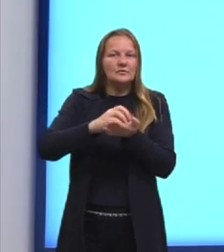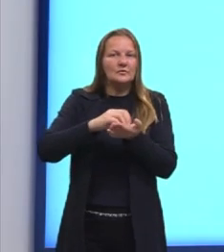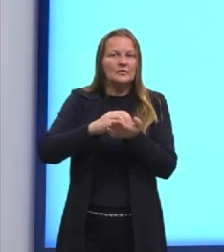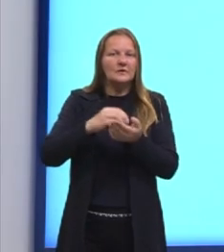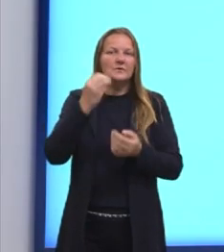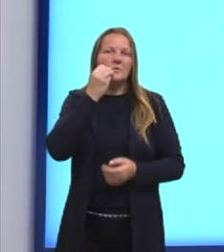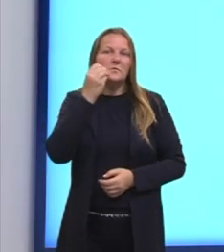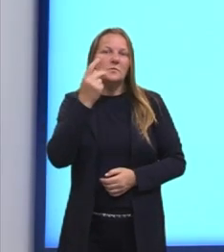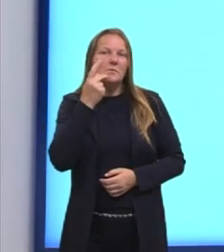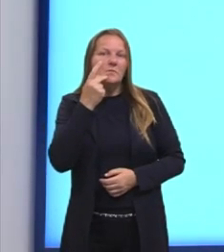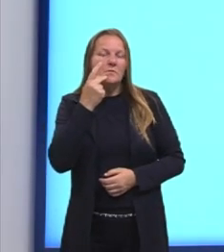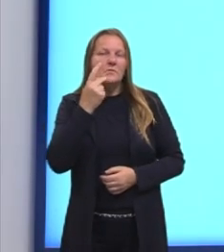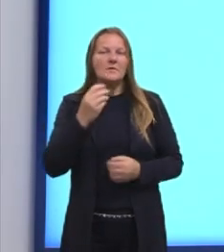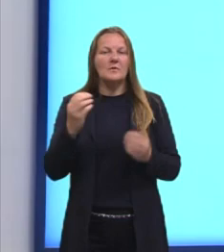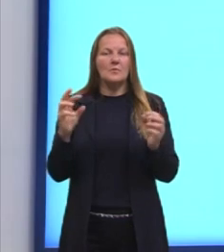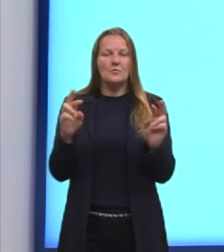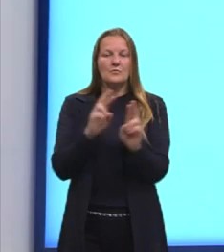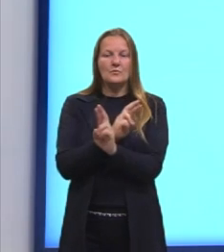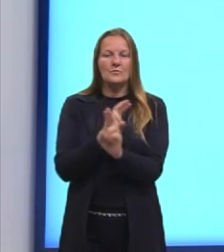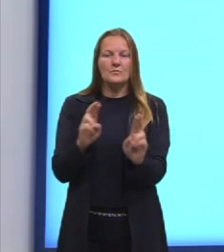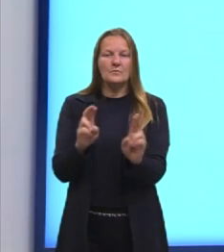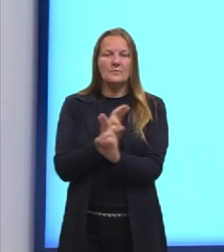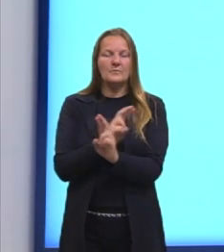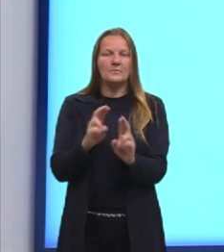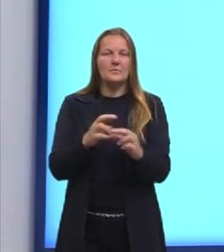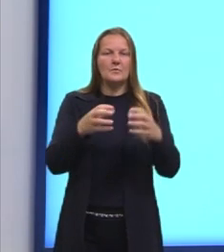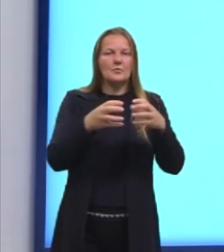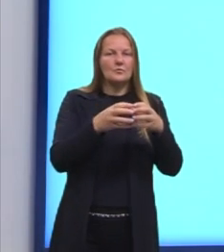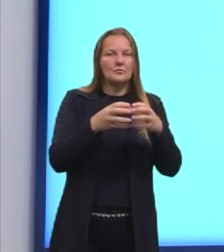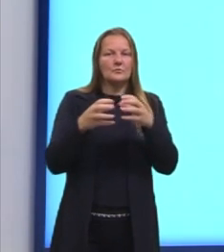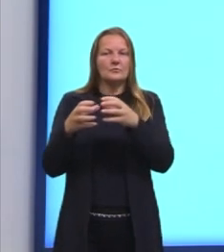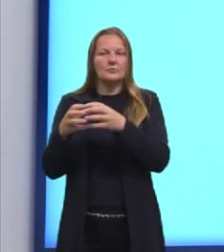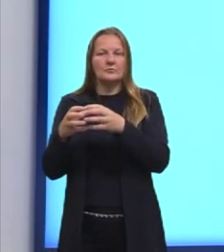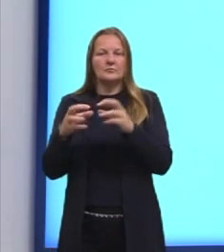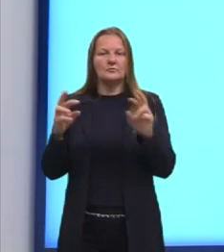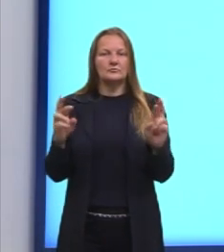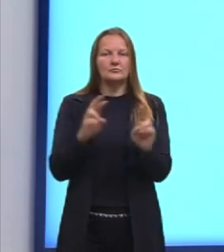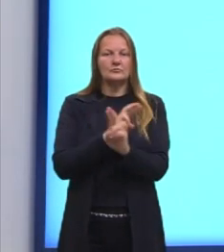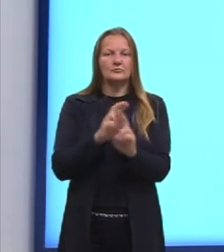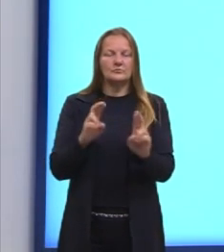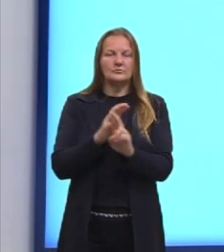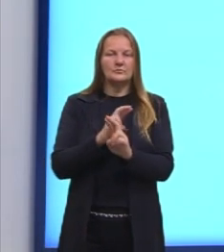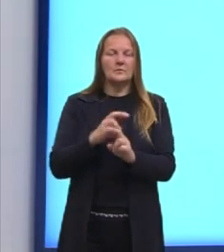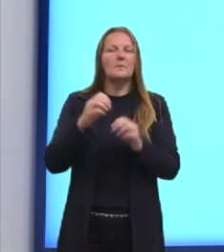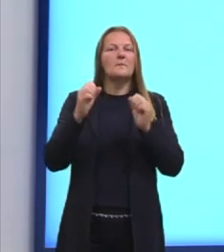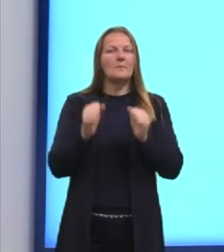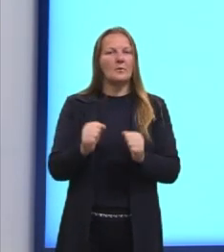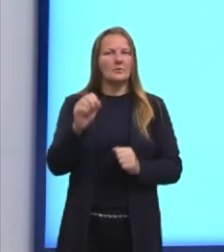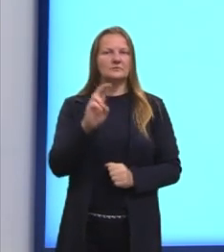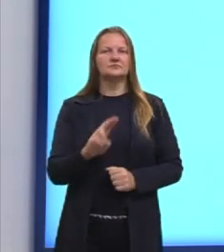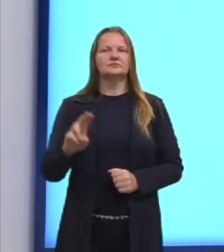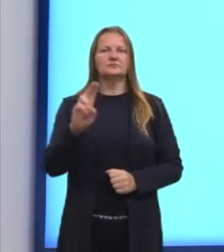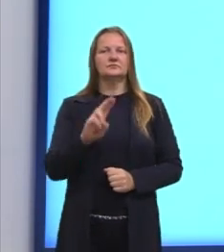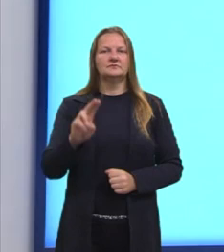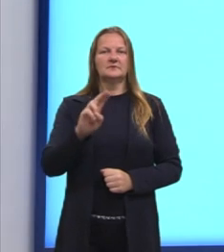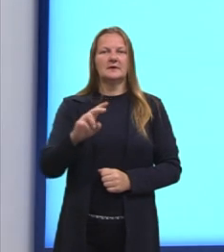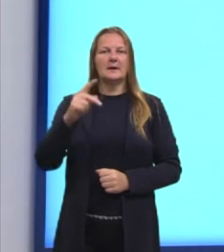probabilidade da intersecção entre dois eventos, nós podemos utilizar o princípio